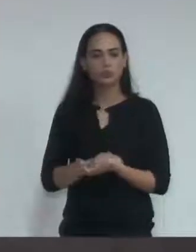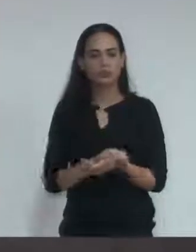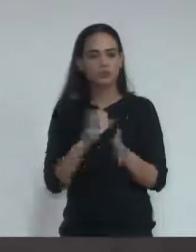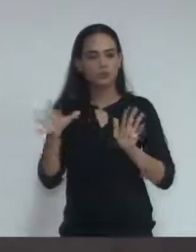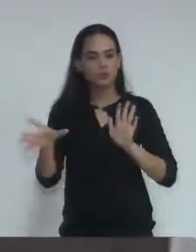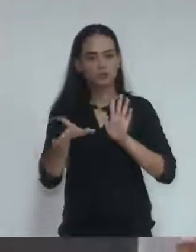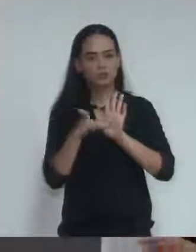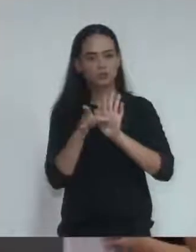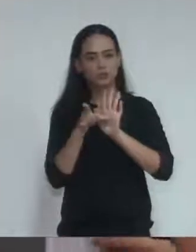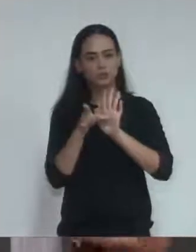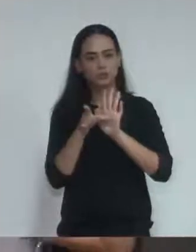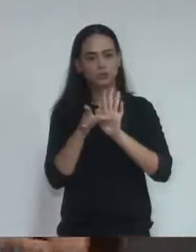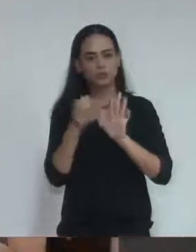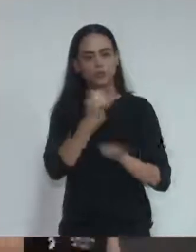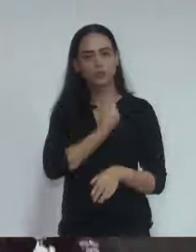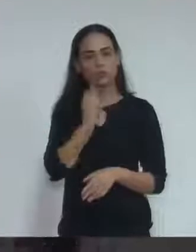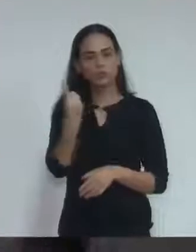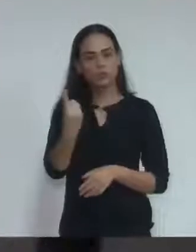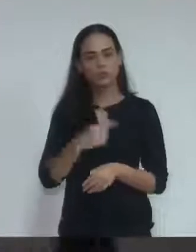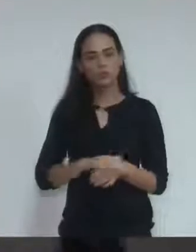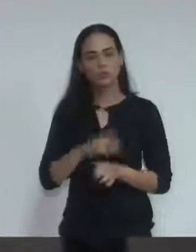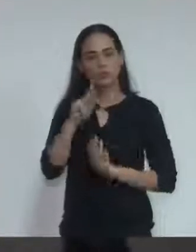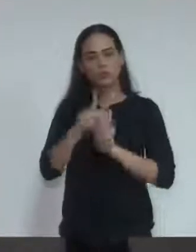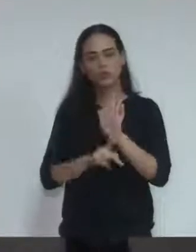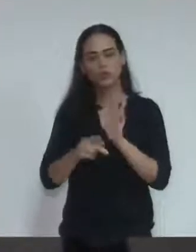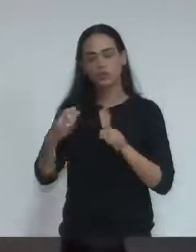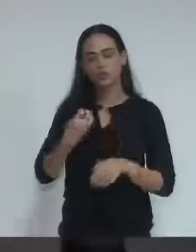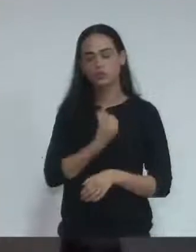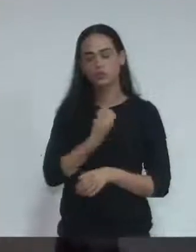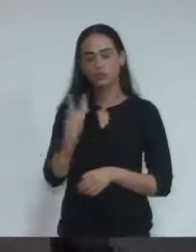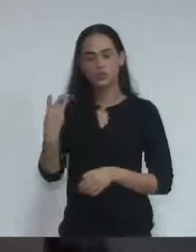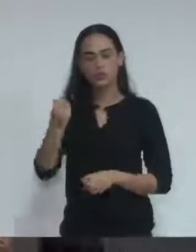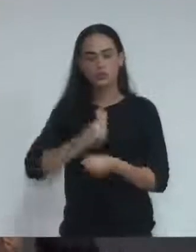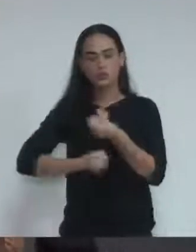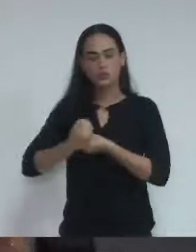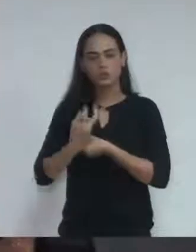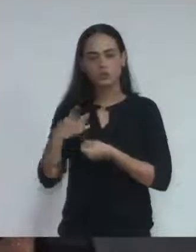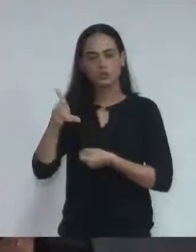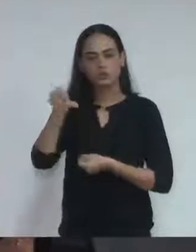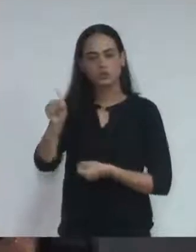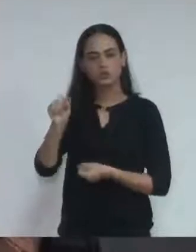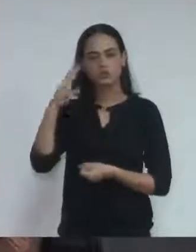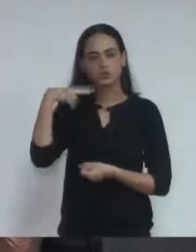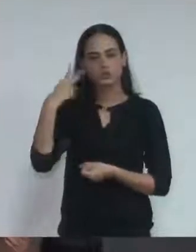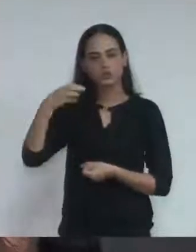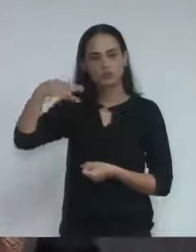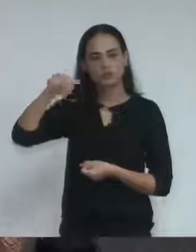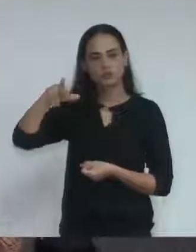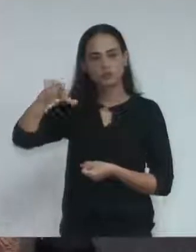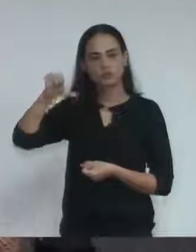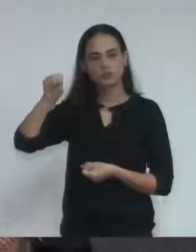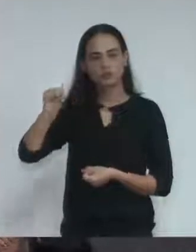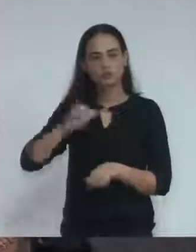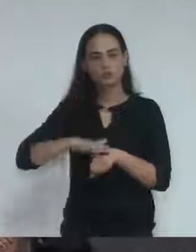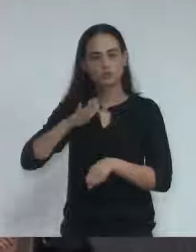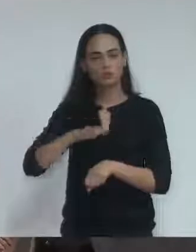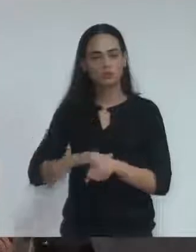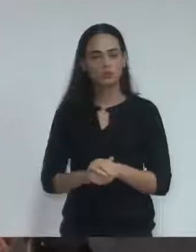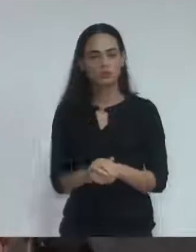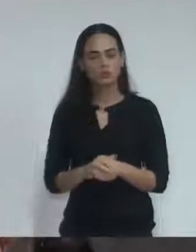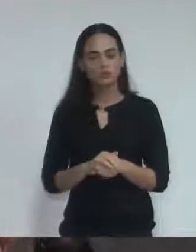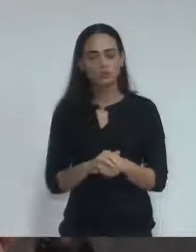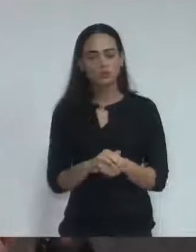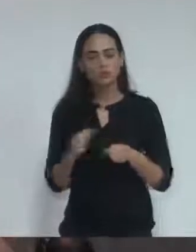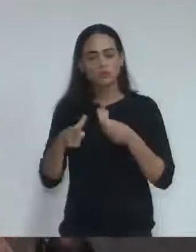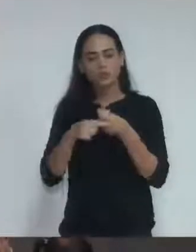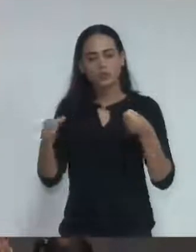Emenda aditiva número 1 ao projeto de lei número 3 de 2018, autoria do vereador Marcos Ferraz. Artigo único. Após o artigo 3º do